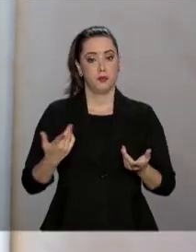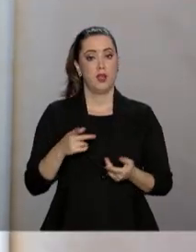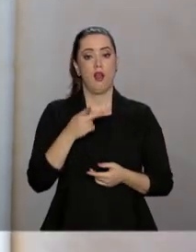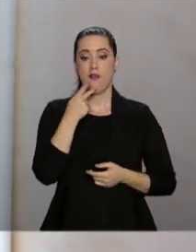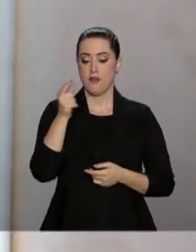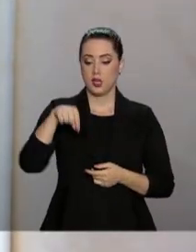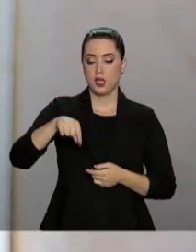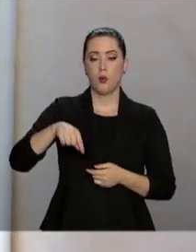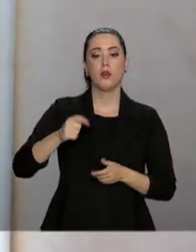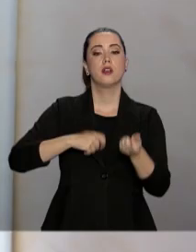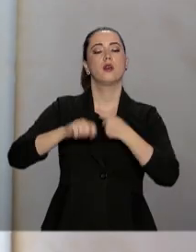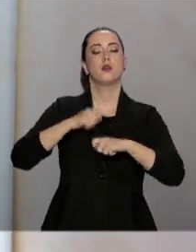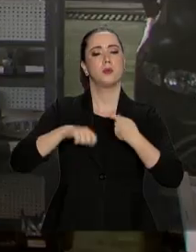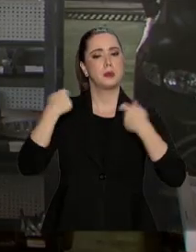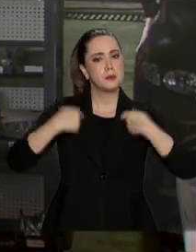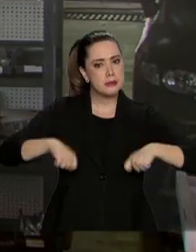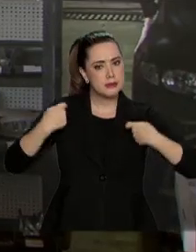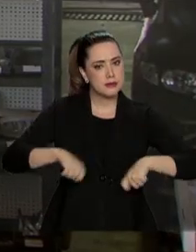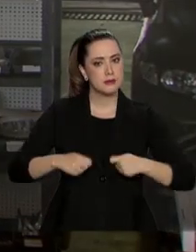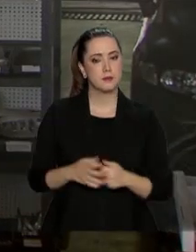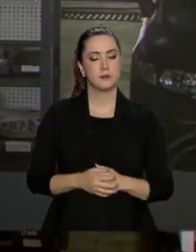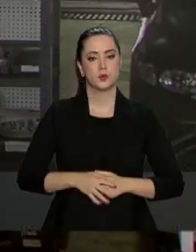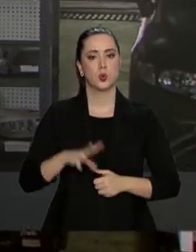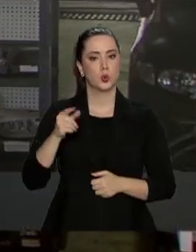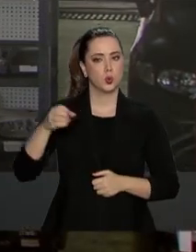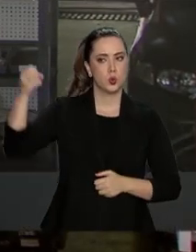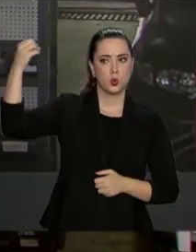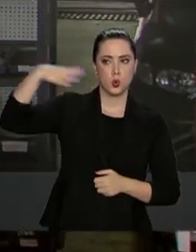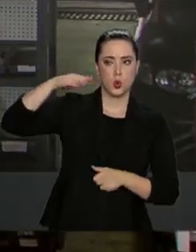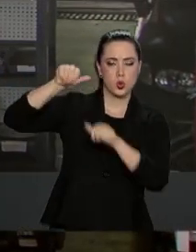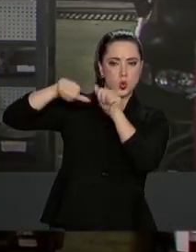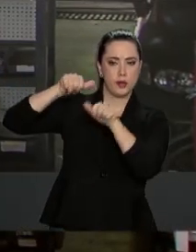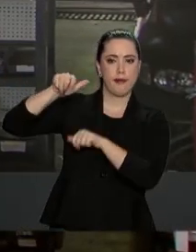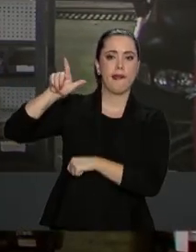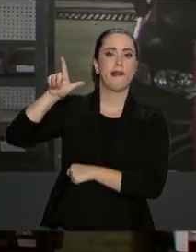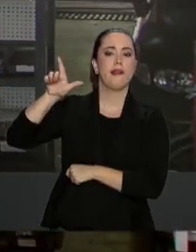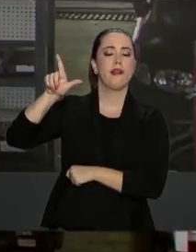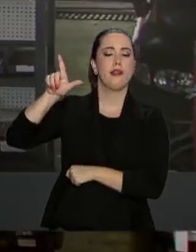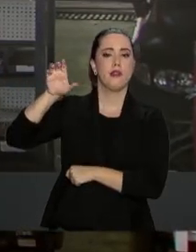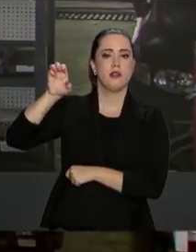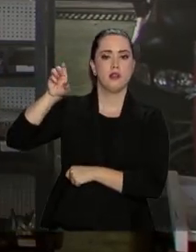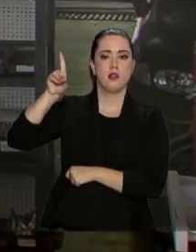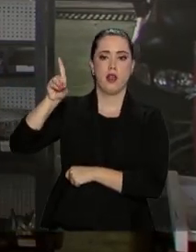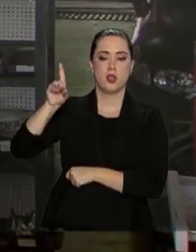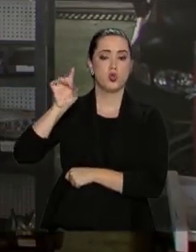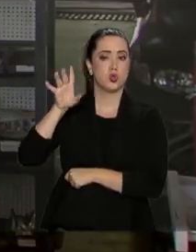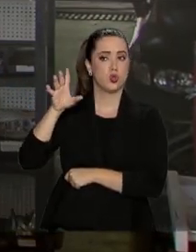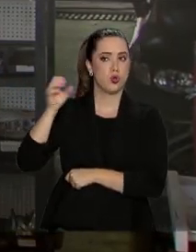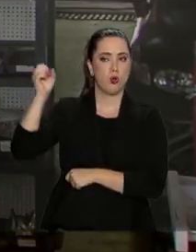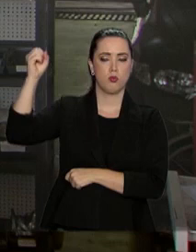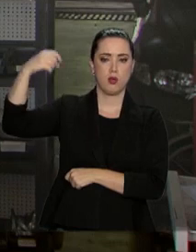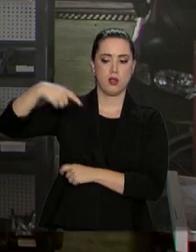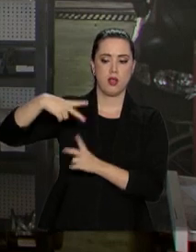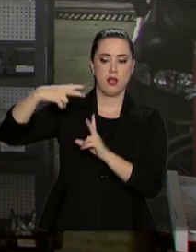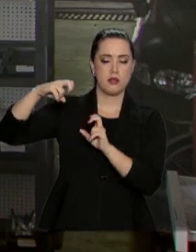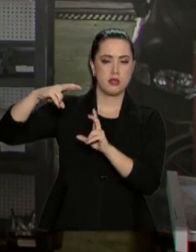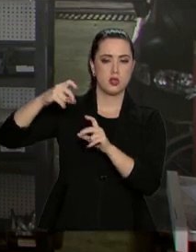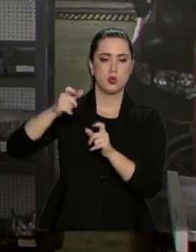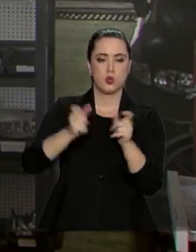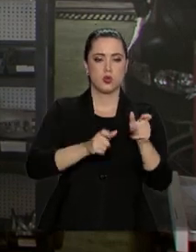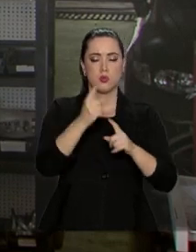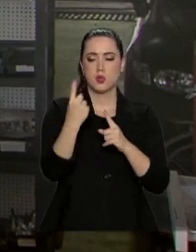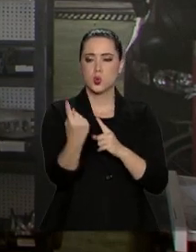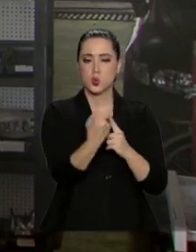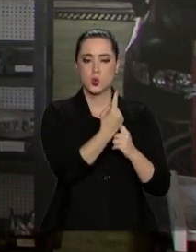palavra de ordem é economia. Eu coloquei tudo, lâmpada de LED, e eu só ligo quando a gente entra para pegar uma peça. Saiu, desliga. A gente